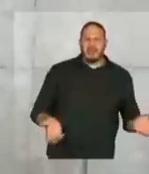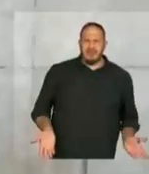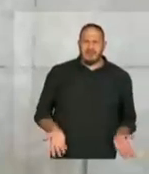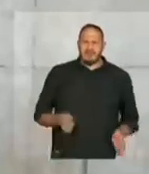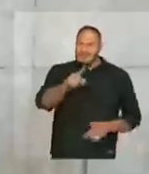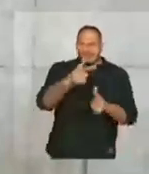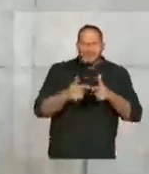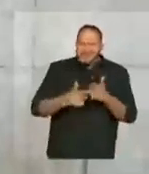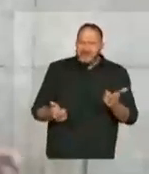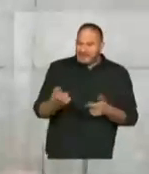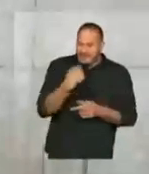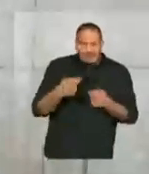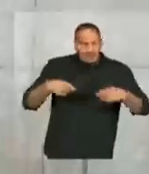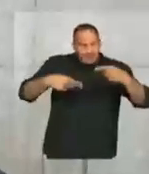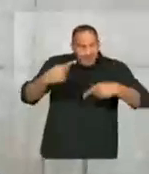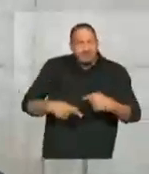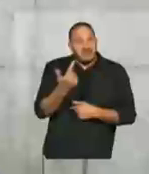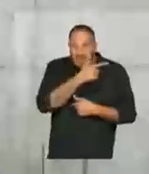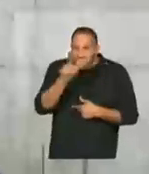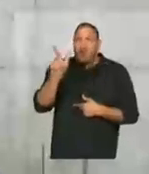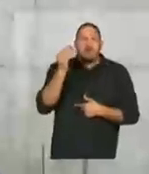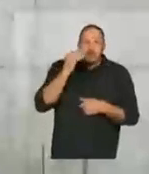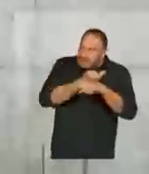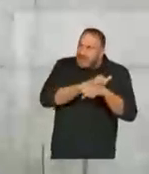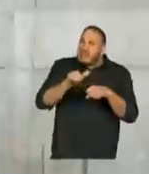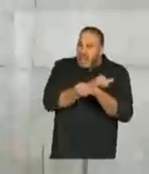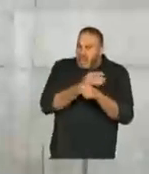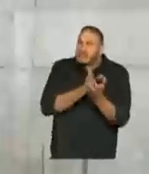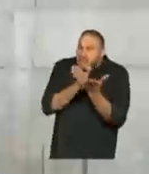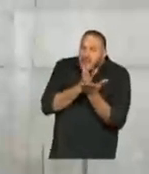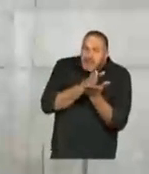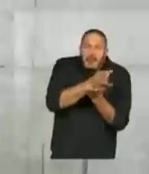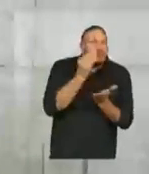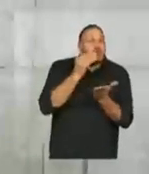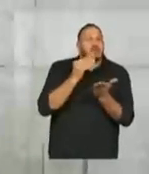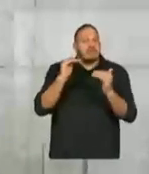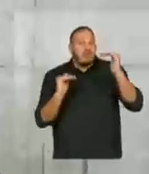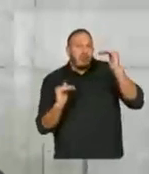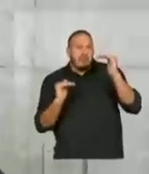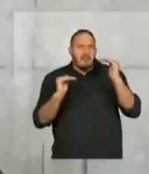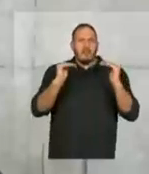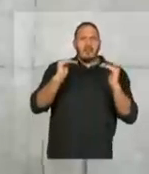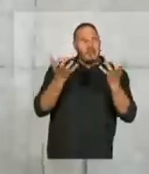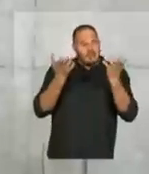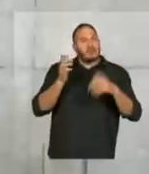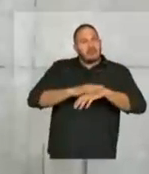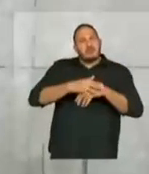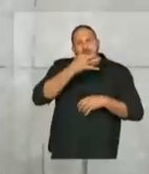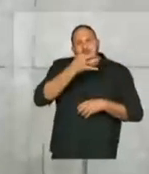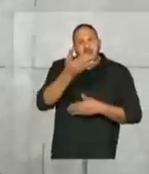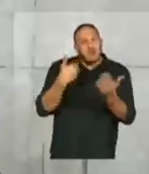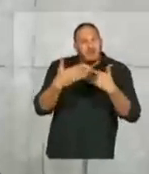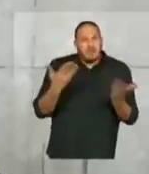problema. Isso que nós precisamos discutir. Tem outros caminhos para resolver esse desequilíbrio. Isso que eu queria argumentar